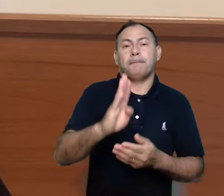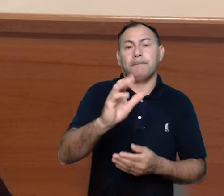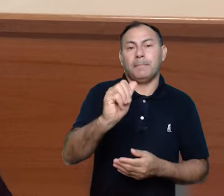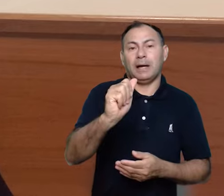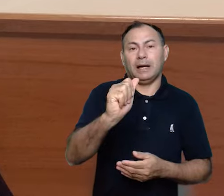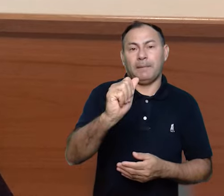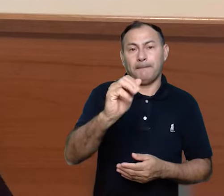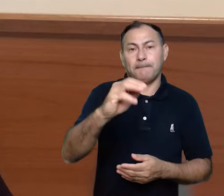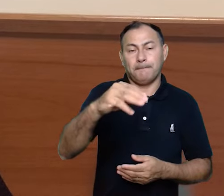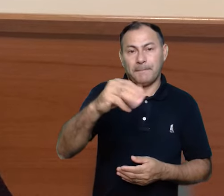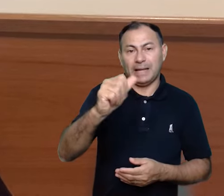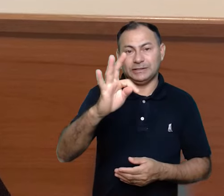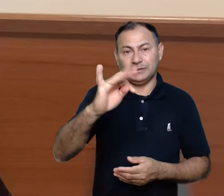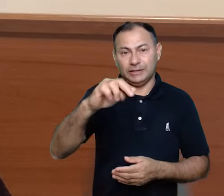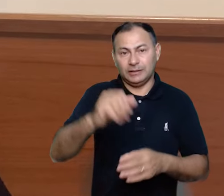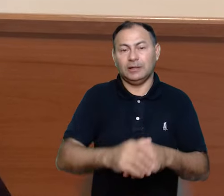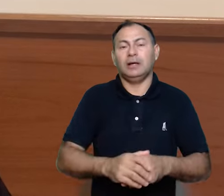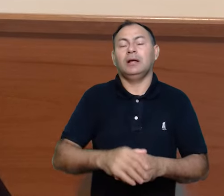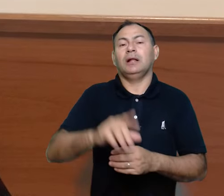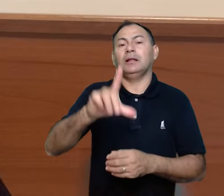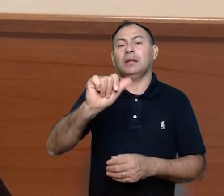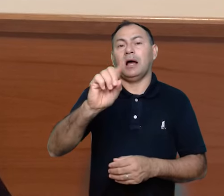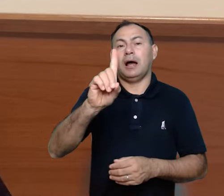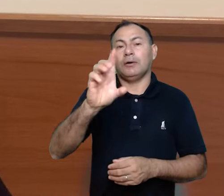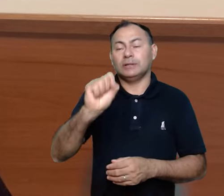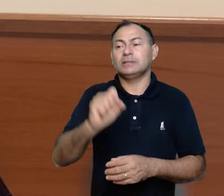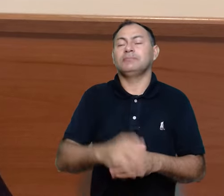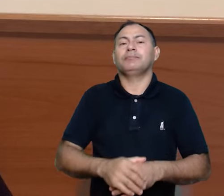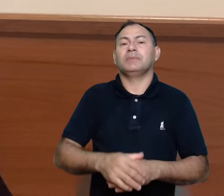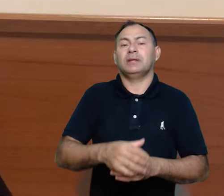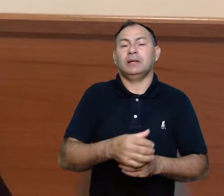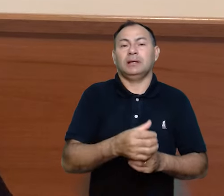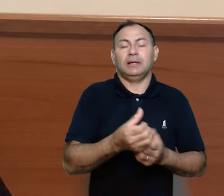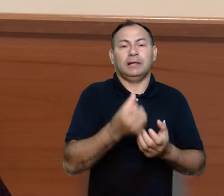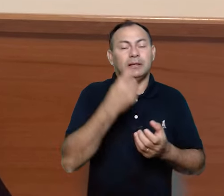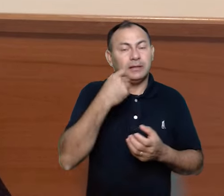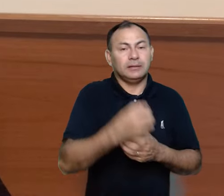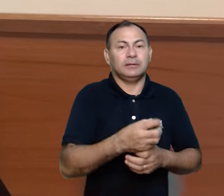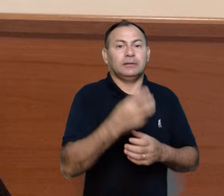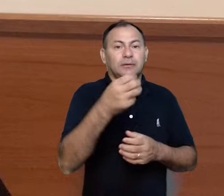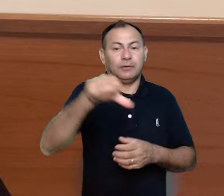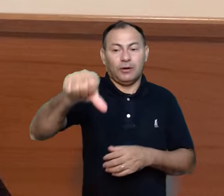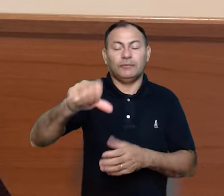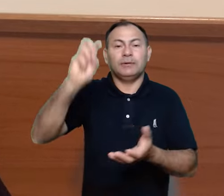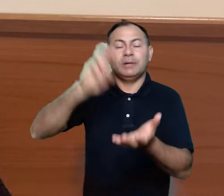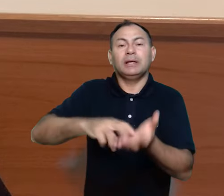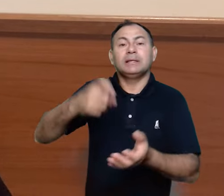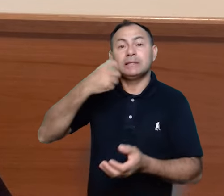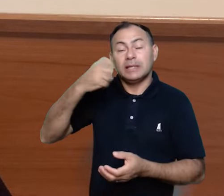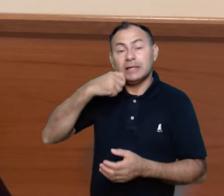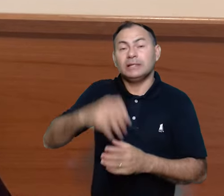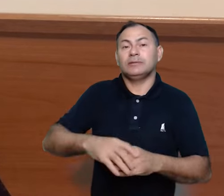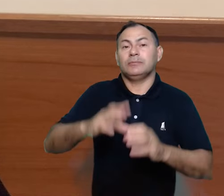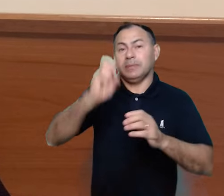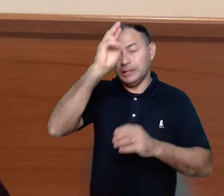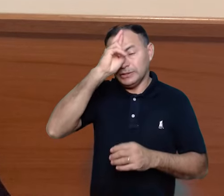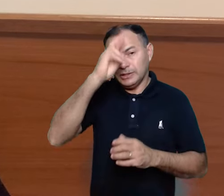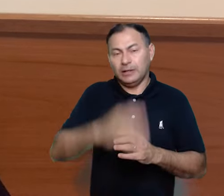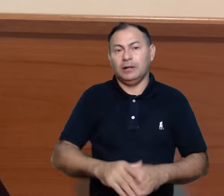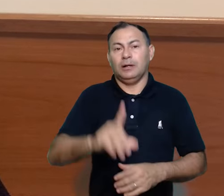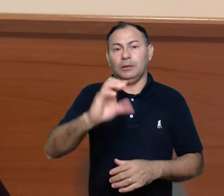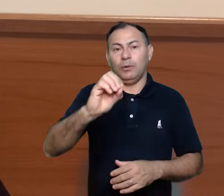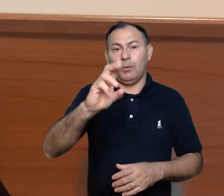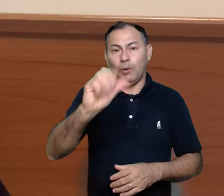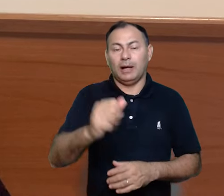laudes, terça, nove horas, sexta, meio-dia, doa, três